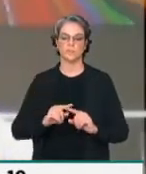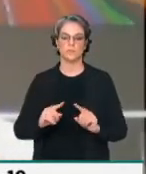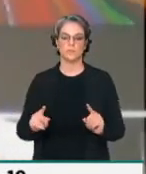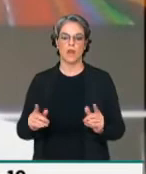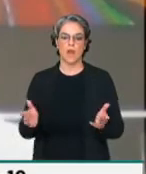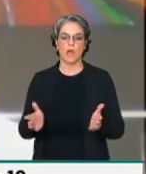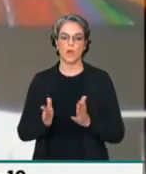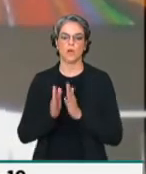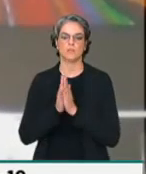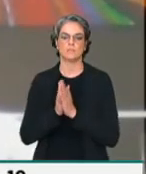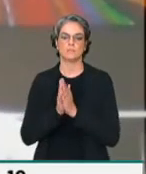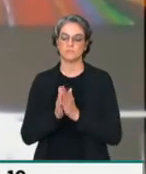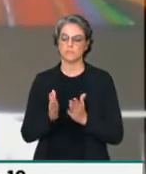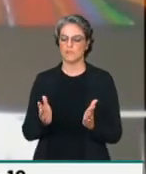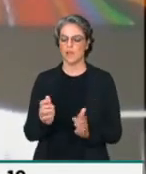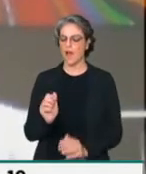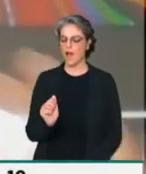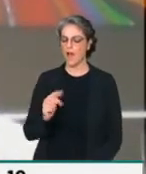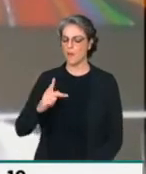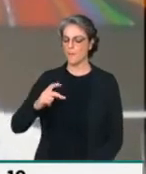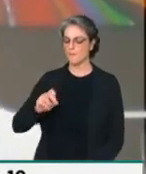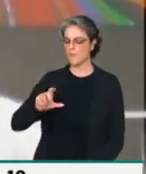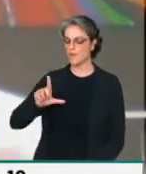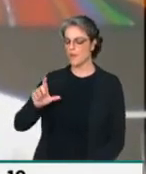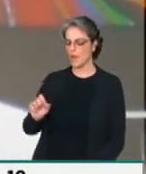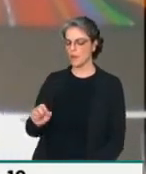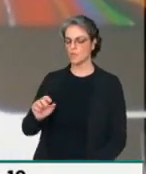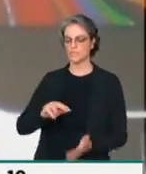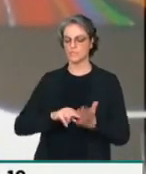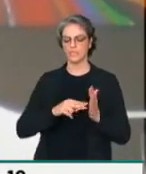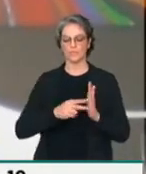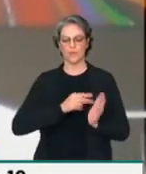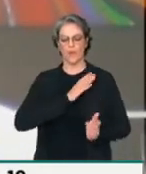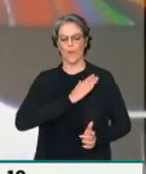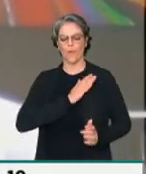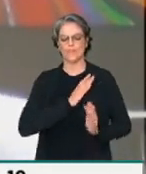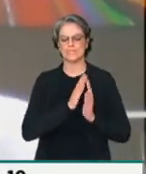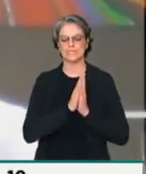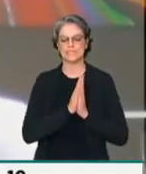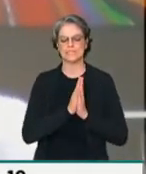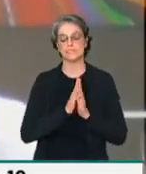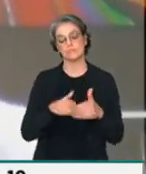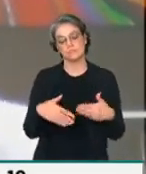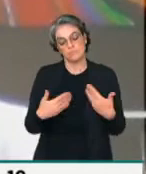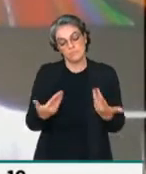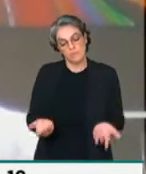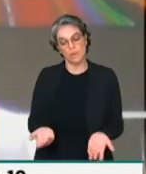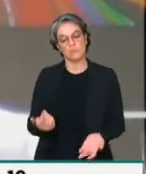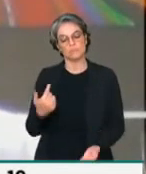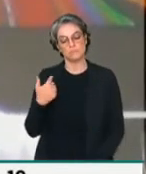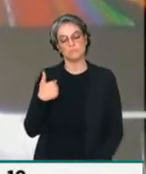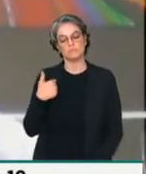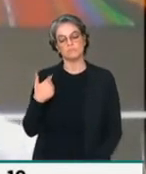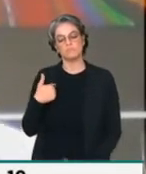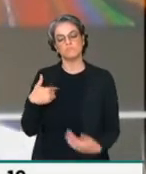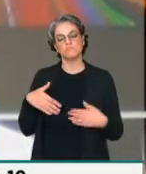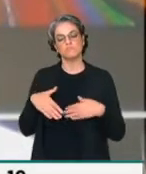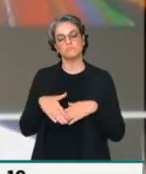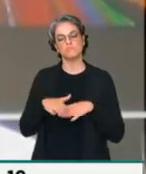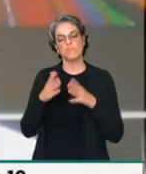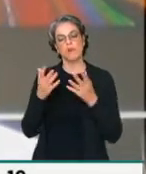apelo. O apelo é um pedido com o coração. Então, por isso, vou me submeter